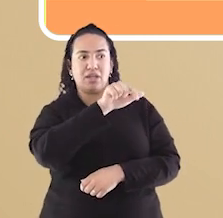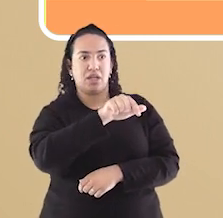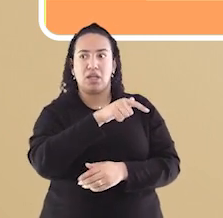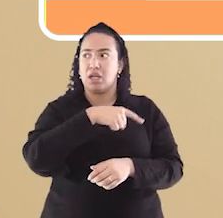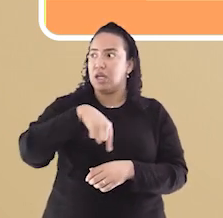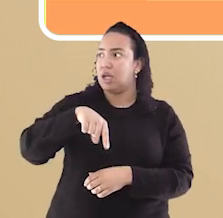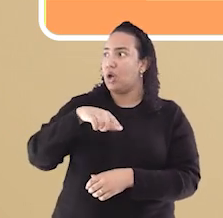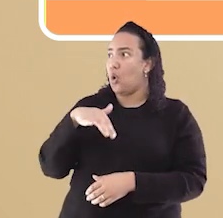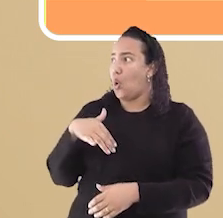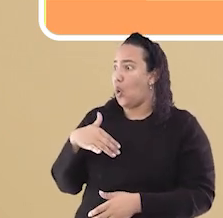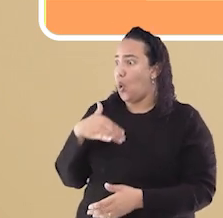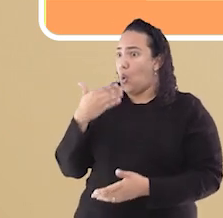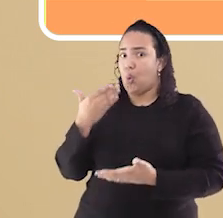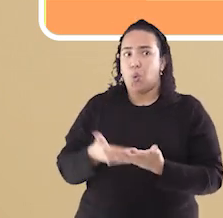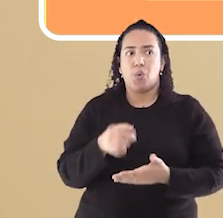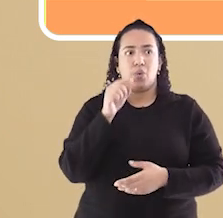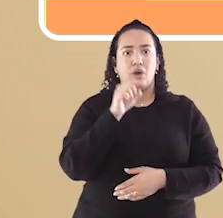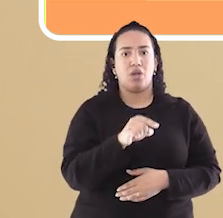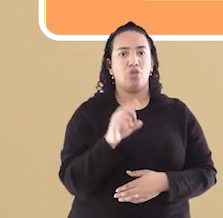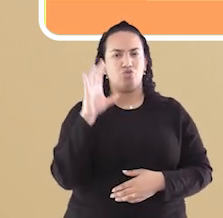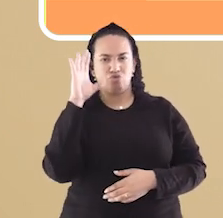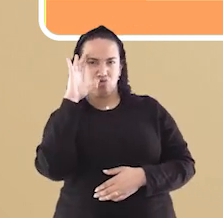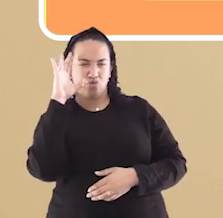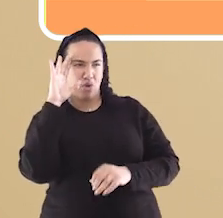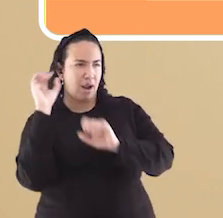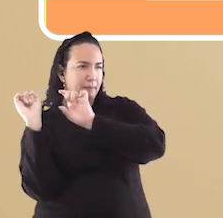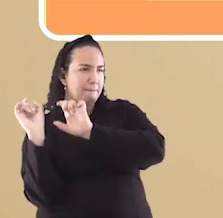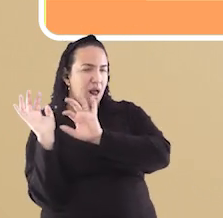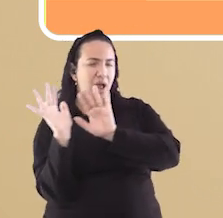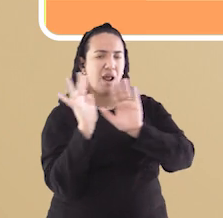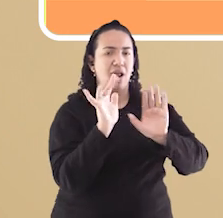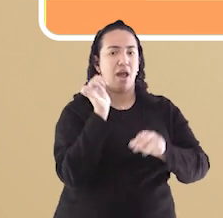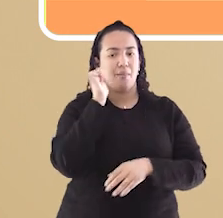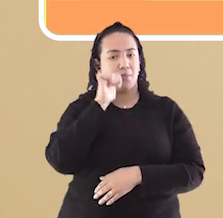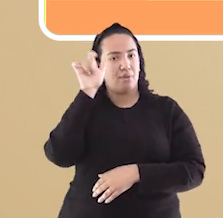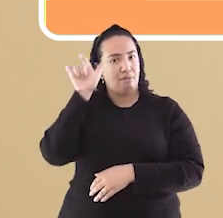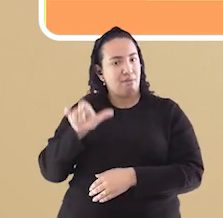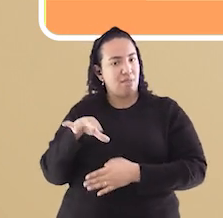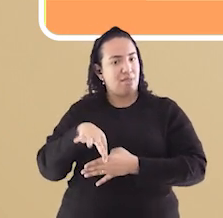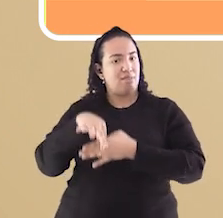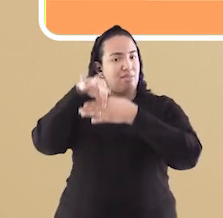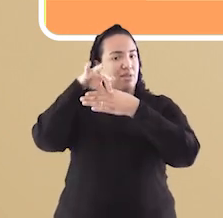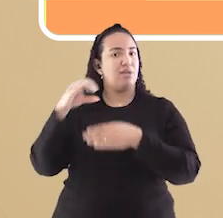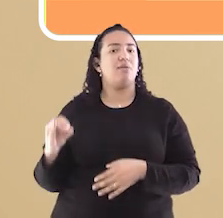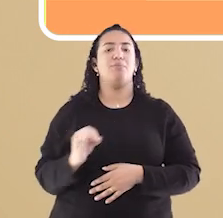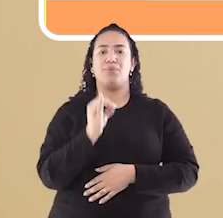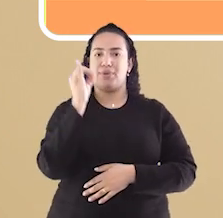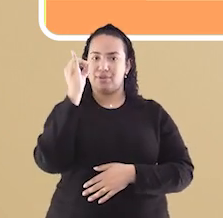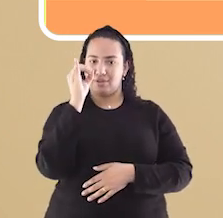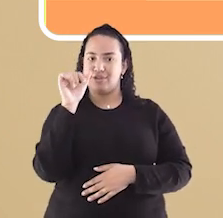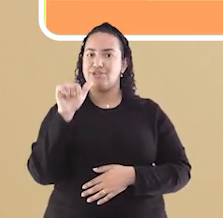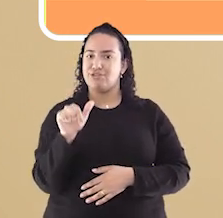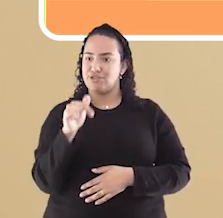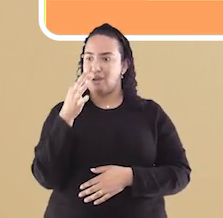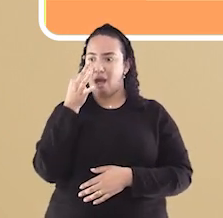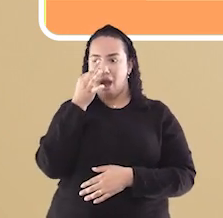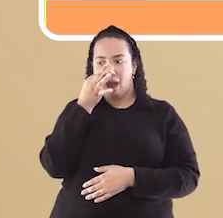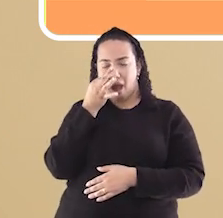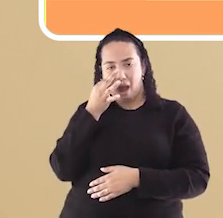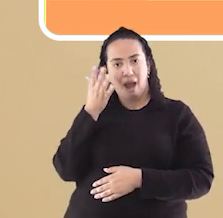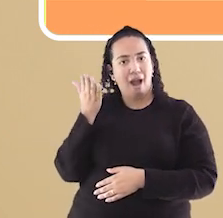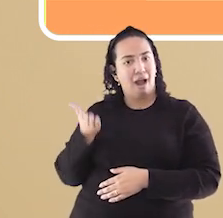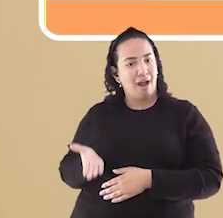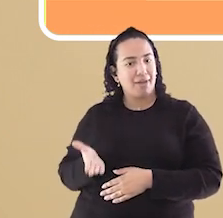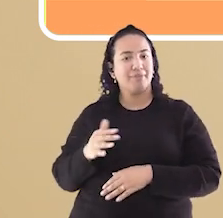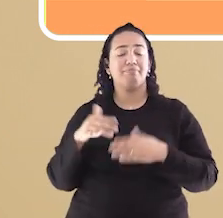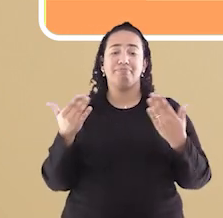assustou e facilitou o trabalho dos soldados. Ela foi uma líder fundamental e passou a ser muito admirada. E